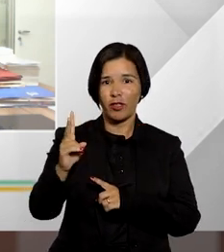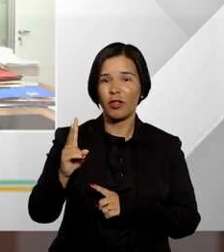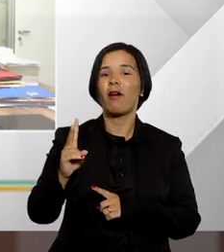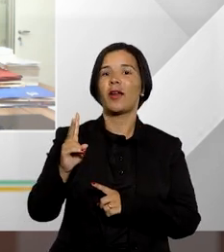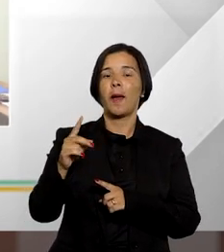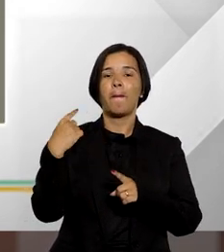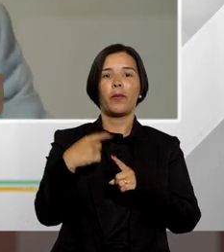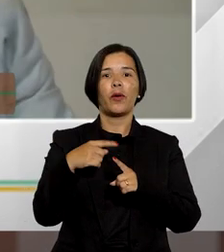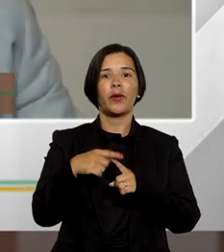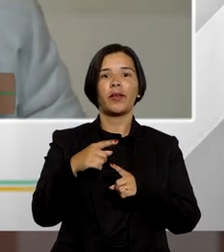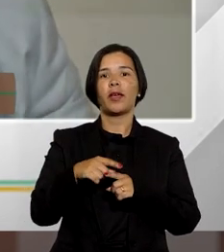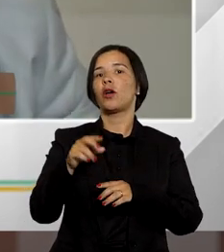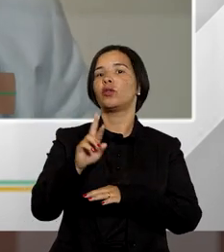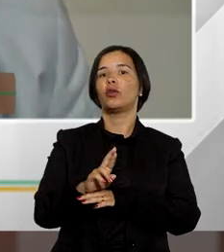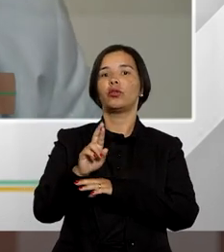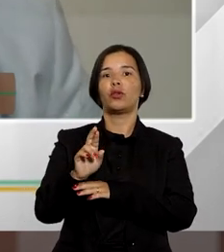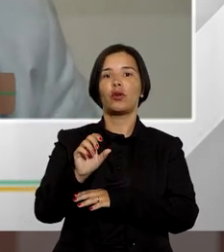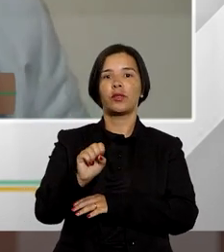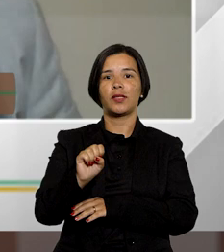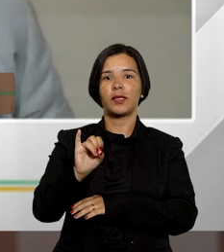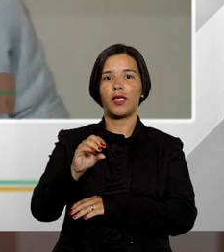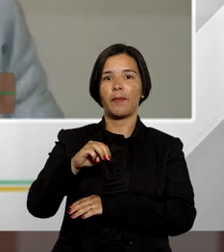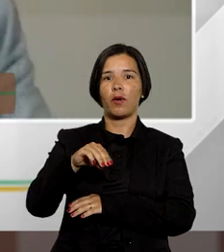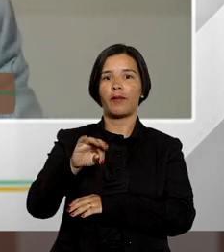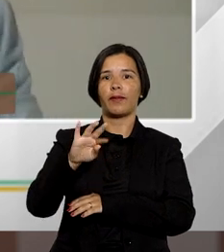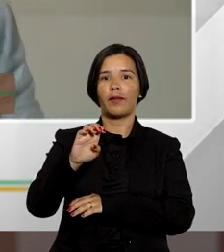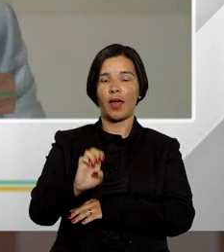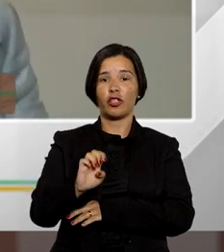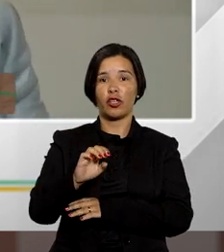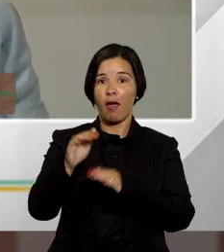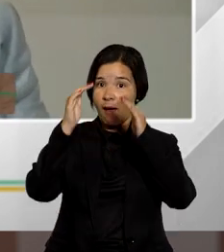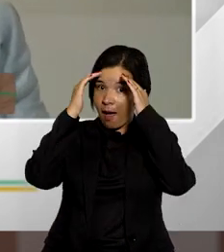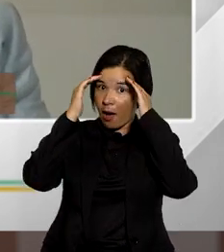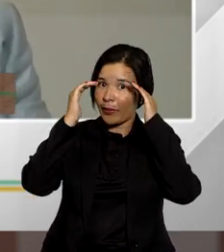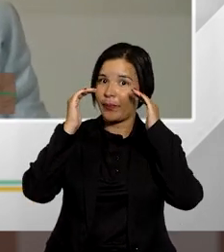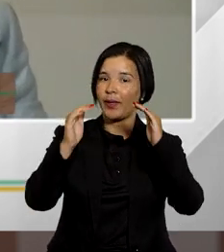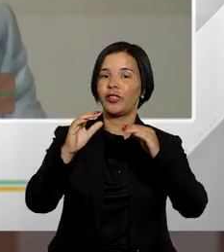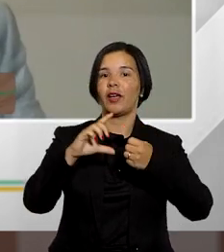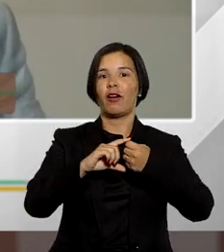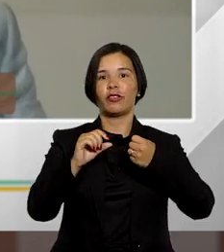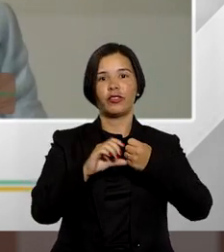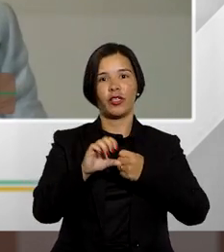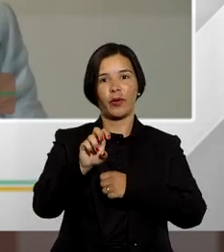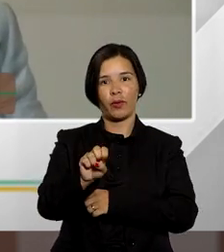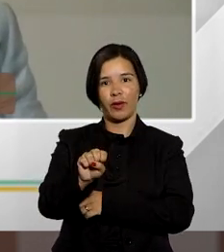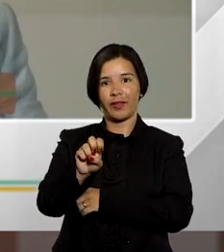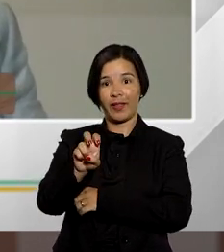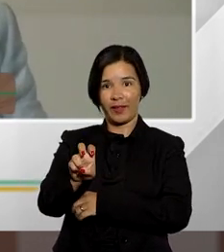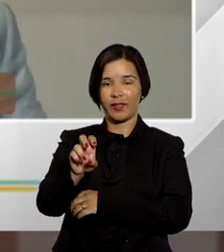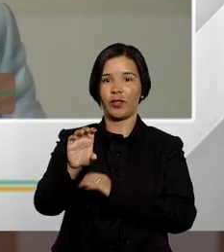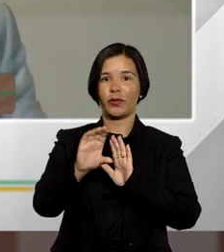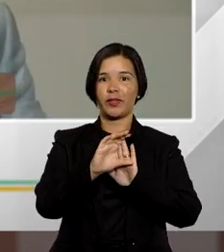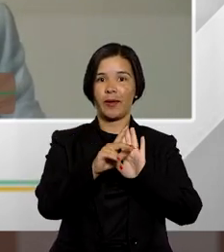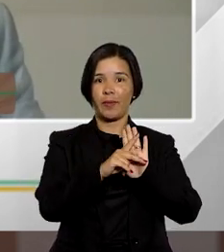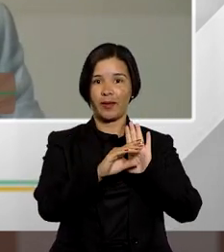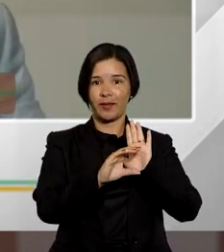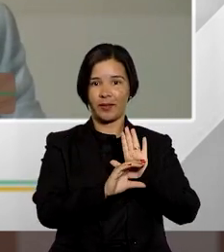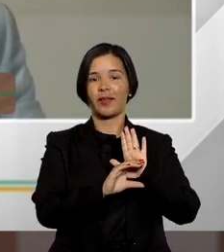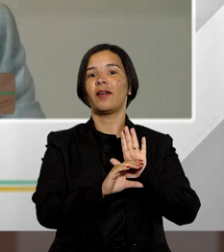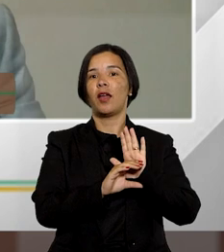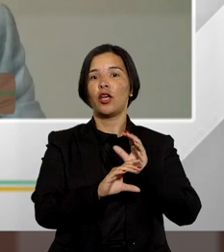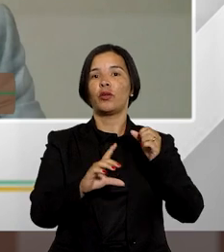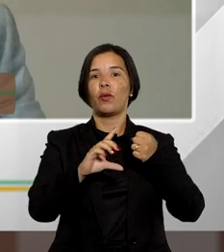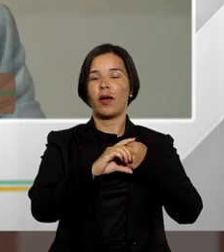pelo presidente Beto Simonetti que foi garantir a obediência ao artigo 85 do CPC os limitadores